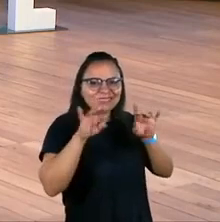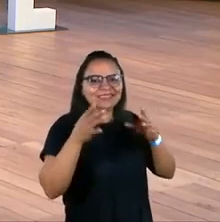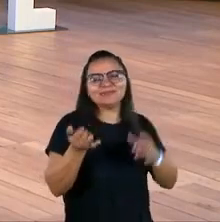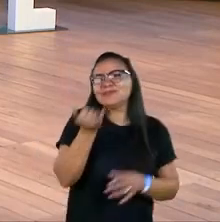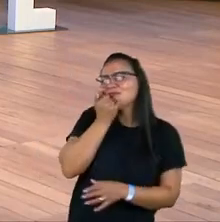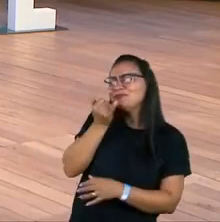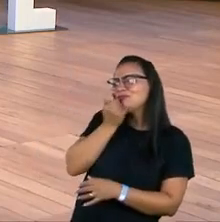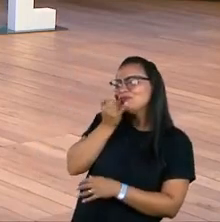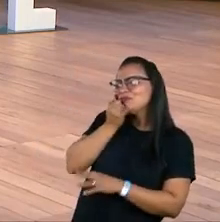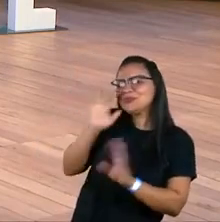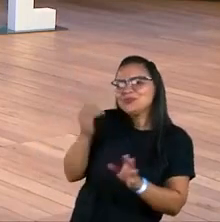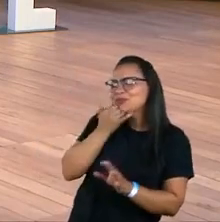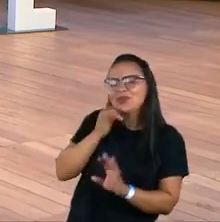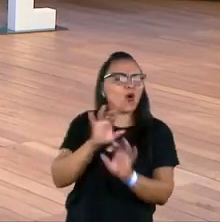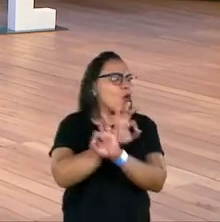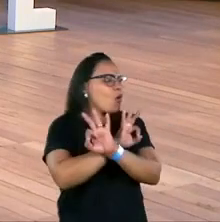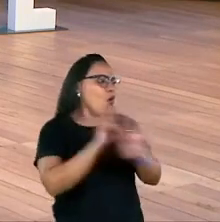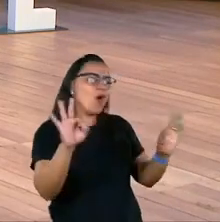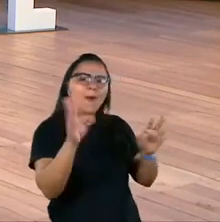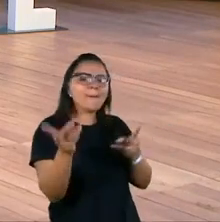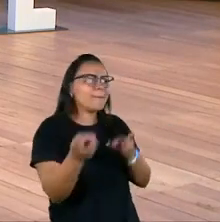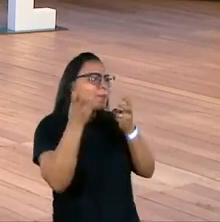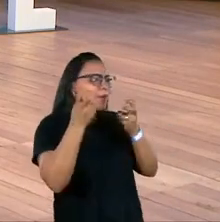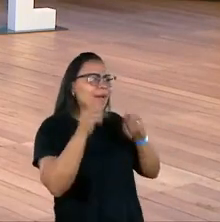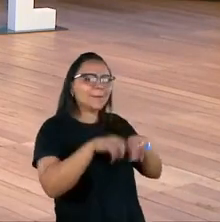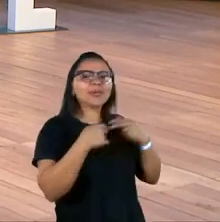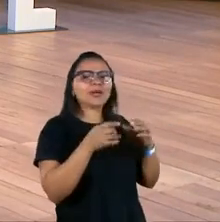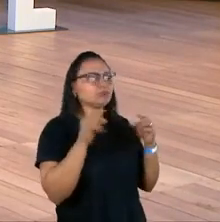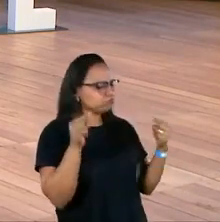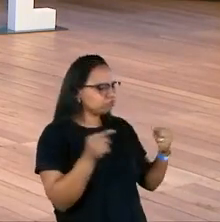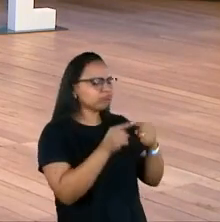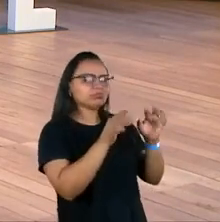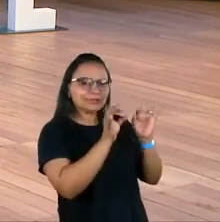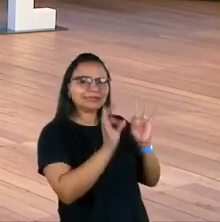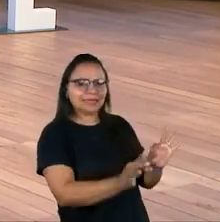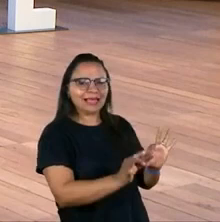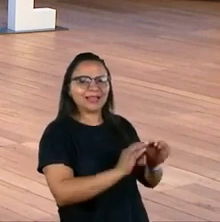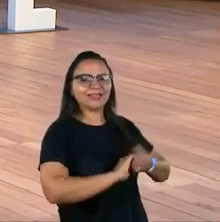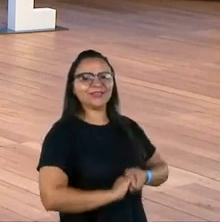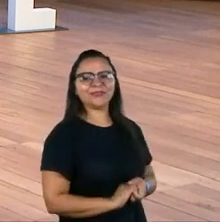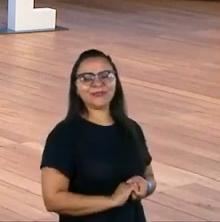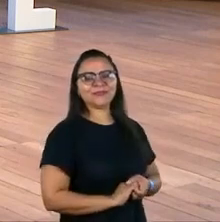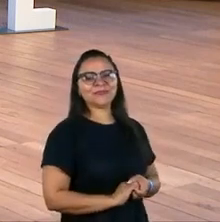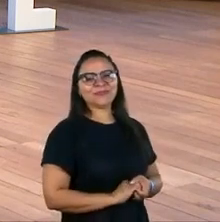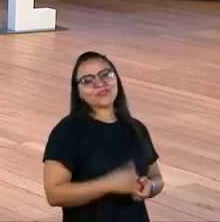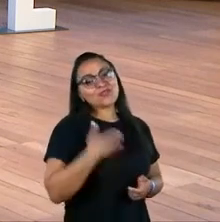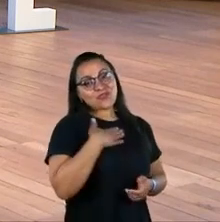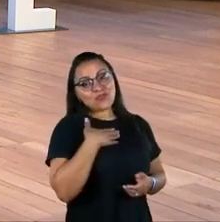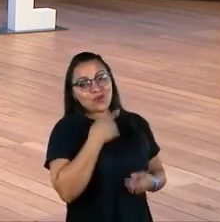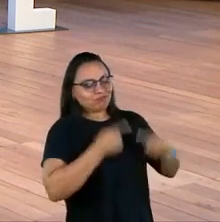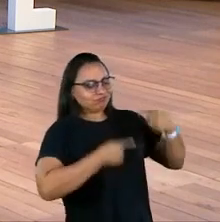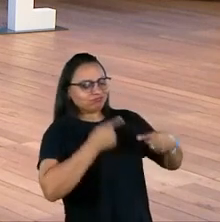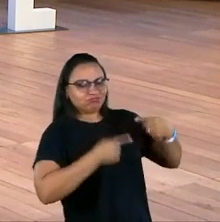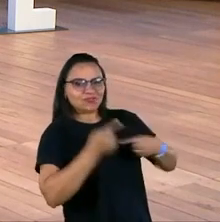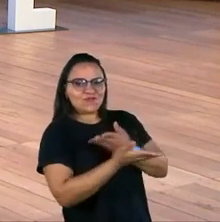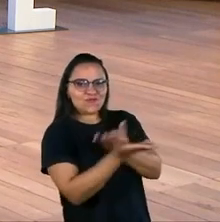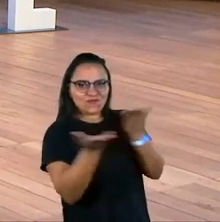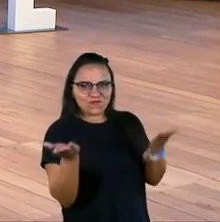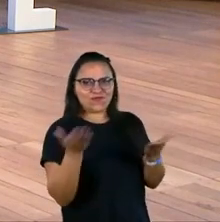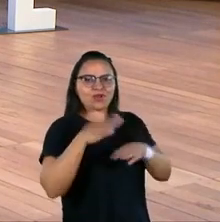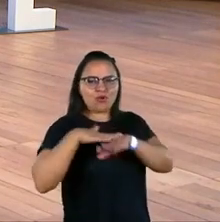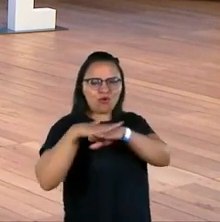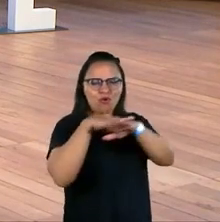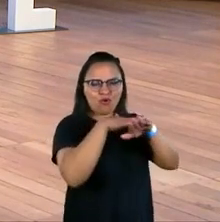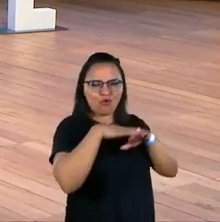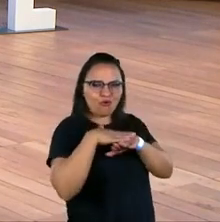especialmente... Imagina, imagina, eu achei ótimo, eu percebi que eu estava indo no caminho certo, então, que eu gostaria de discutir com vocês, de